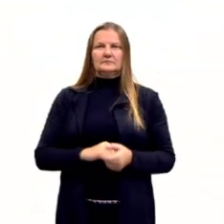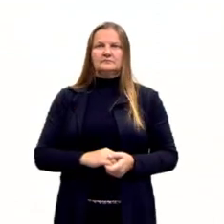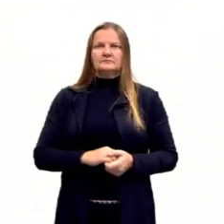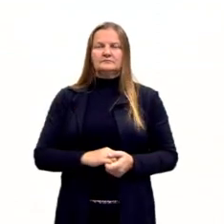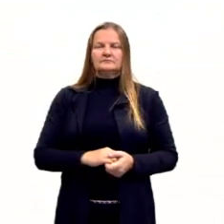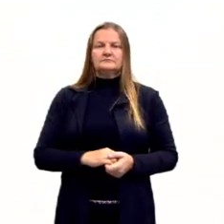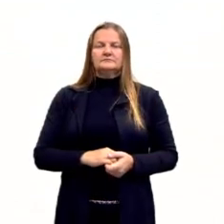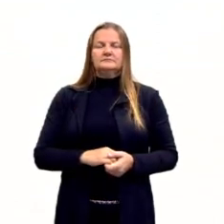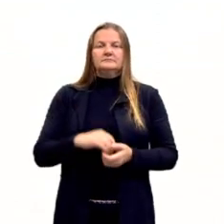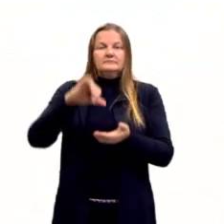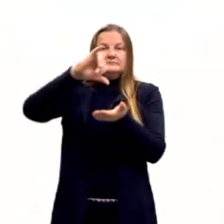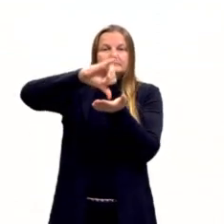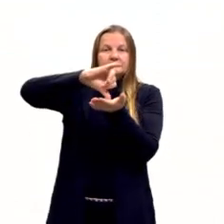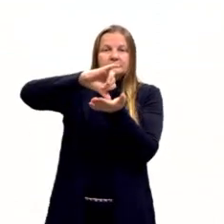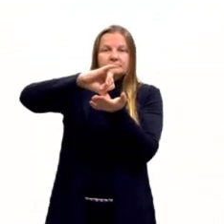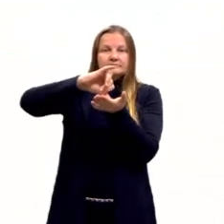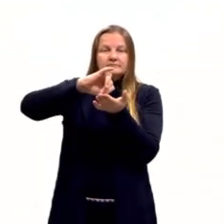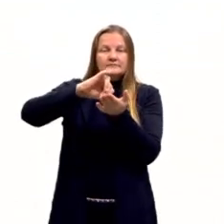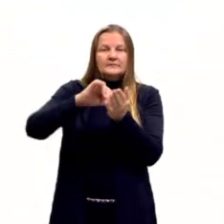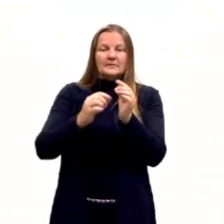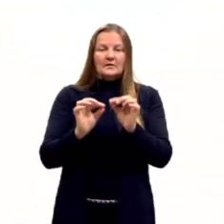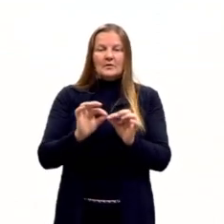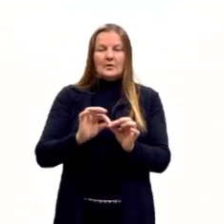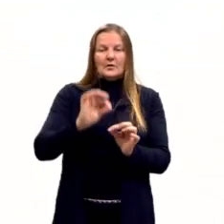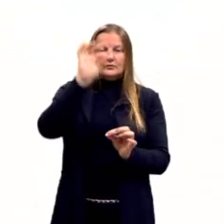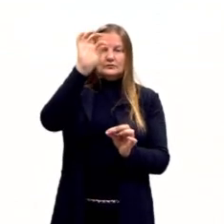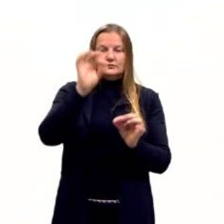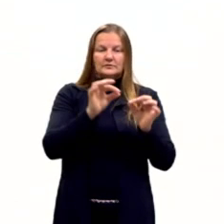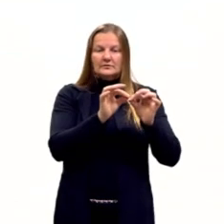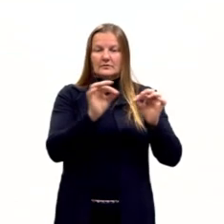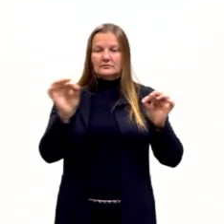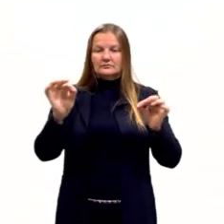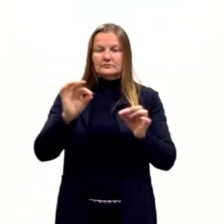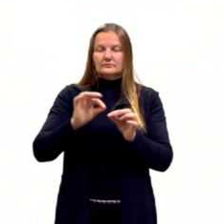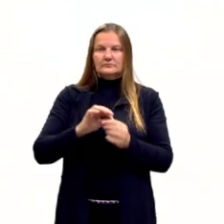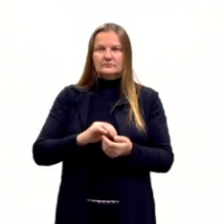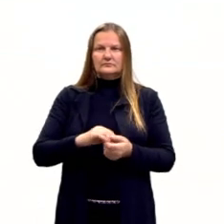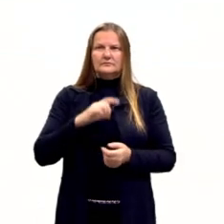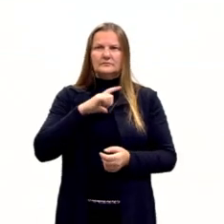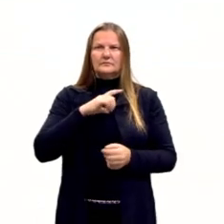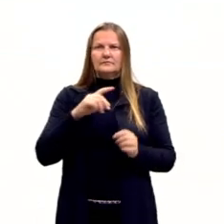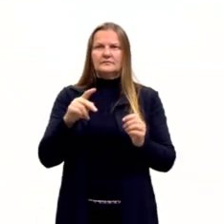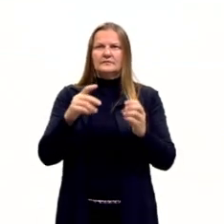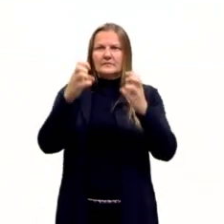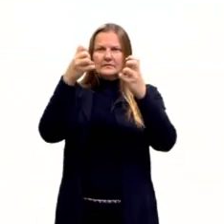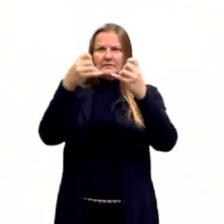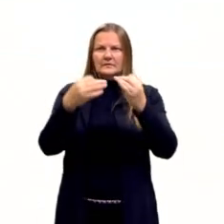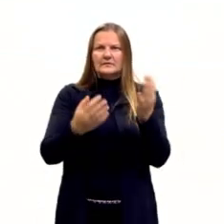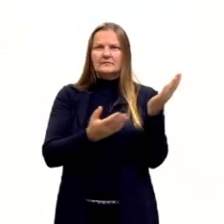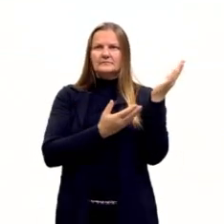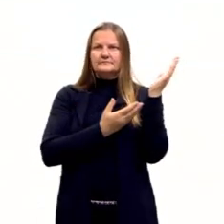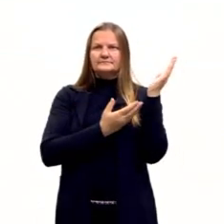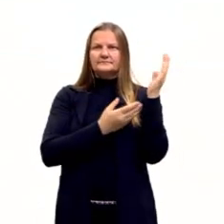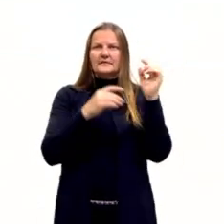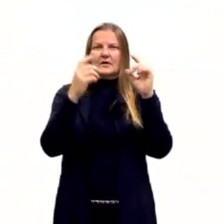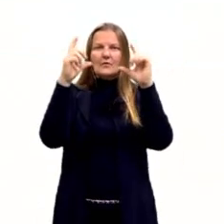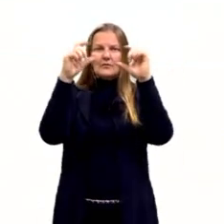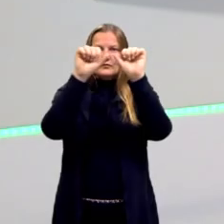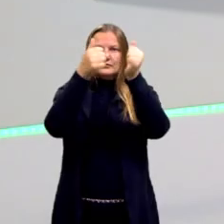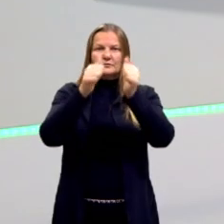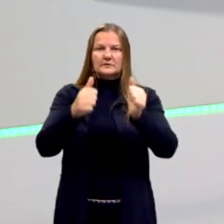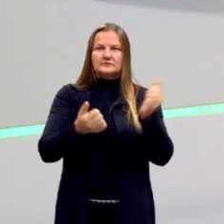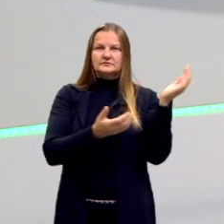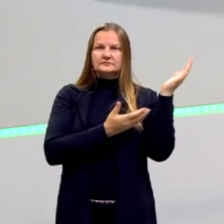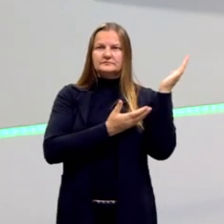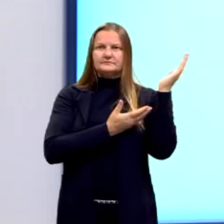encontro das três alturas do triângulo. Aqui trouxe a imagem para vocês. Temos, então,